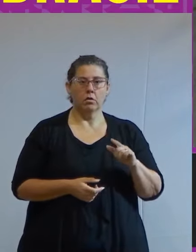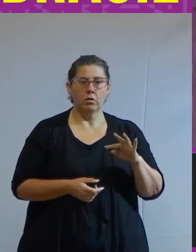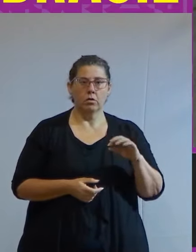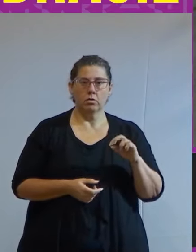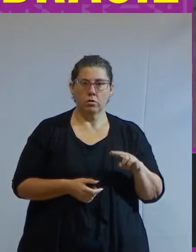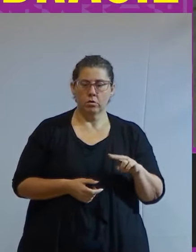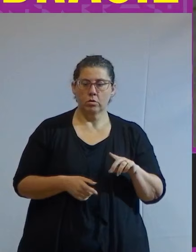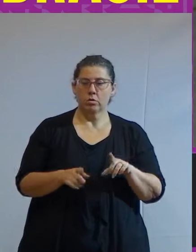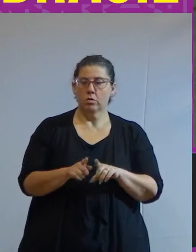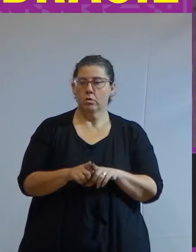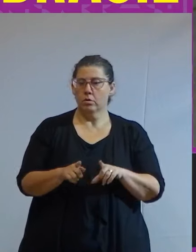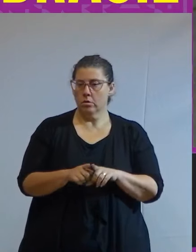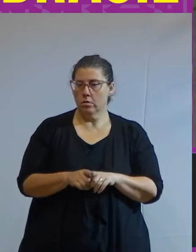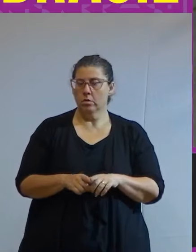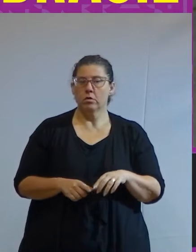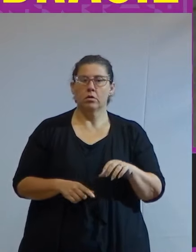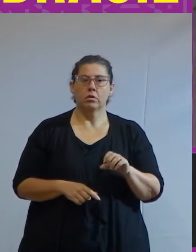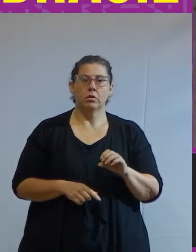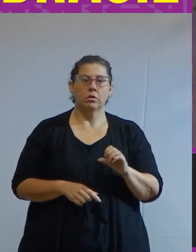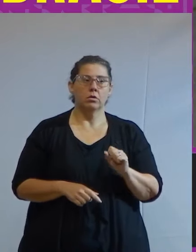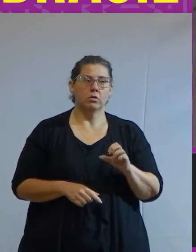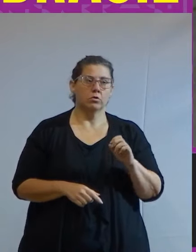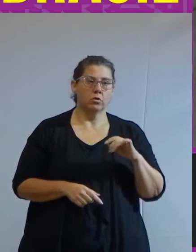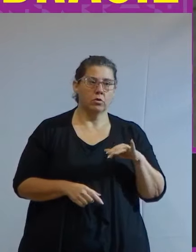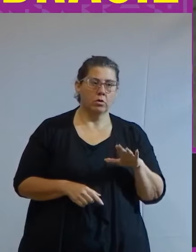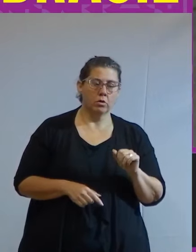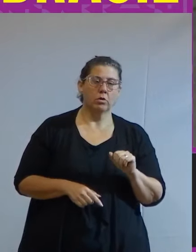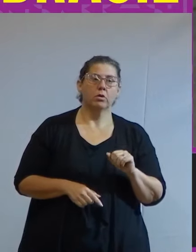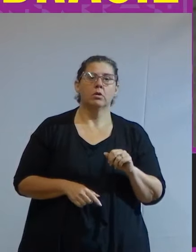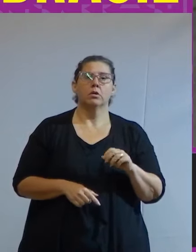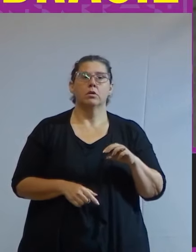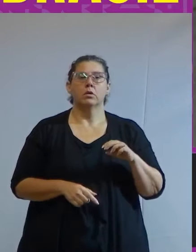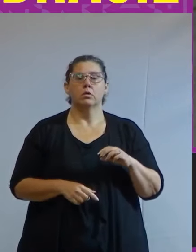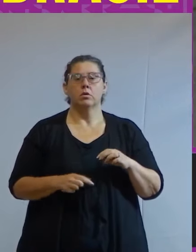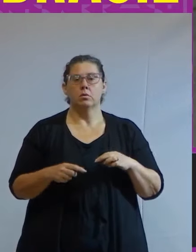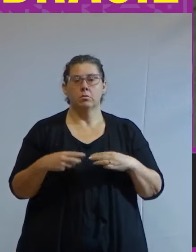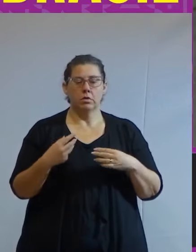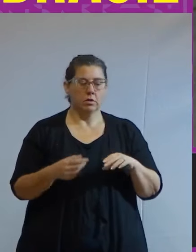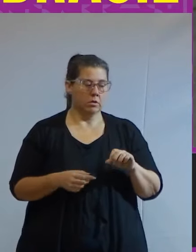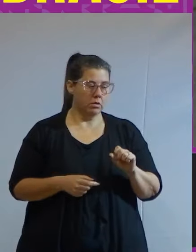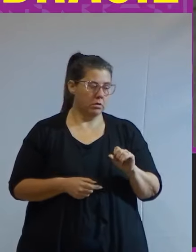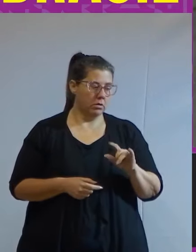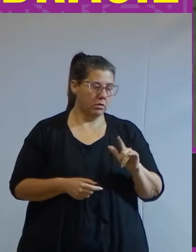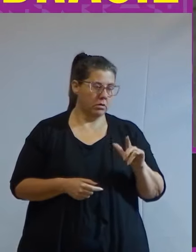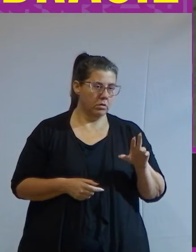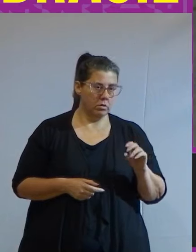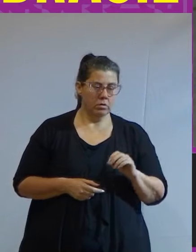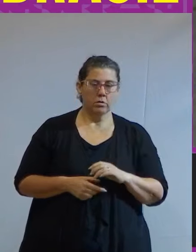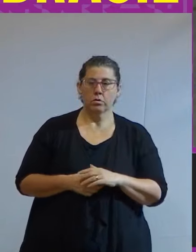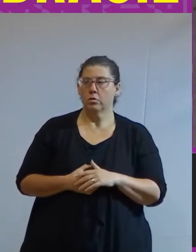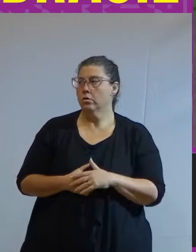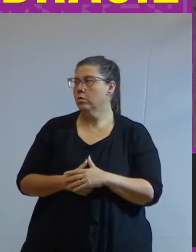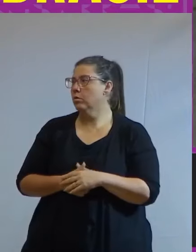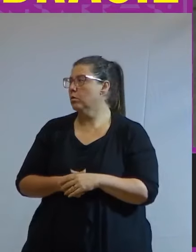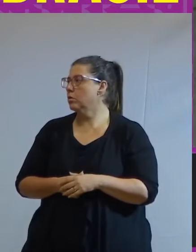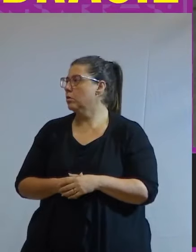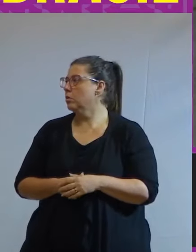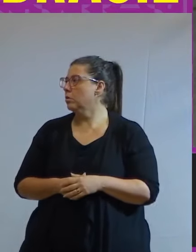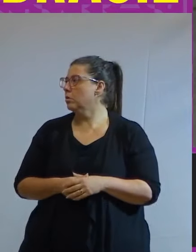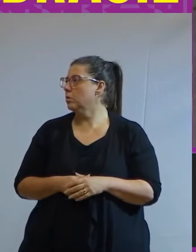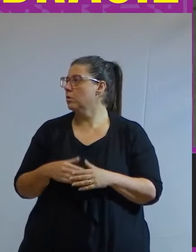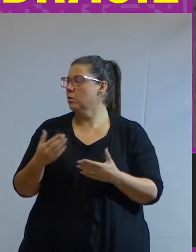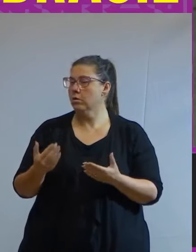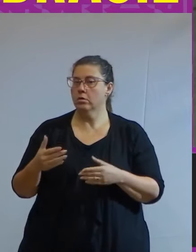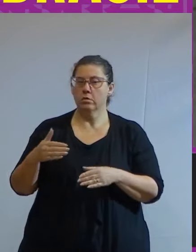dei também a Sônia Guajajara o ministro Silvio Almeida e vários e ele agora